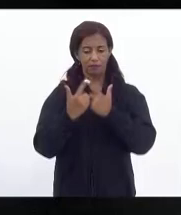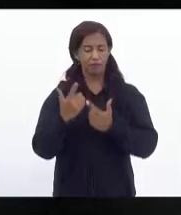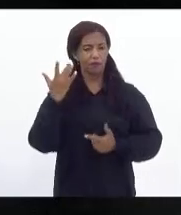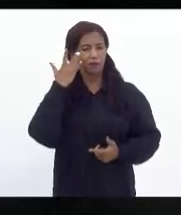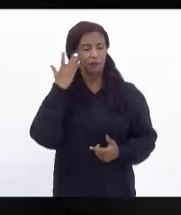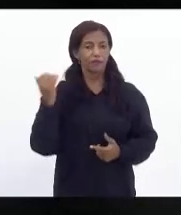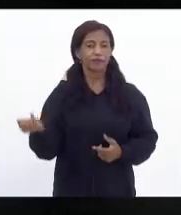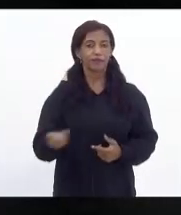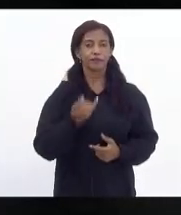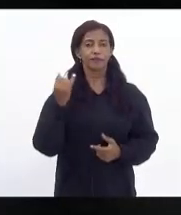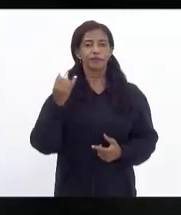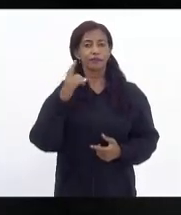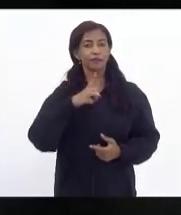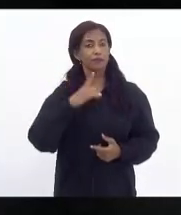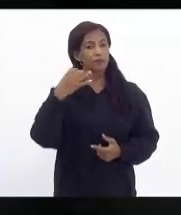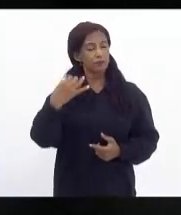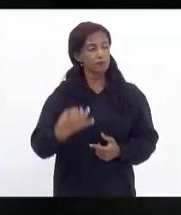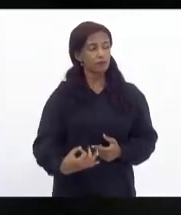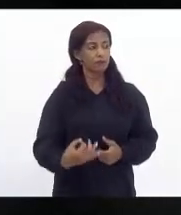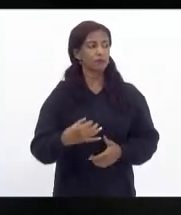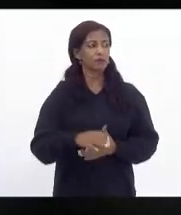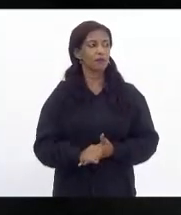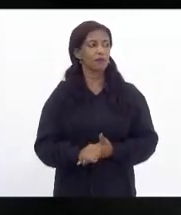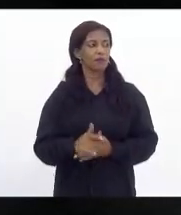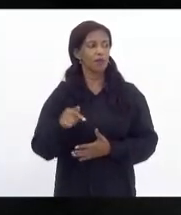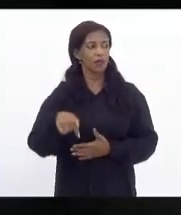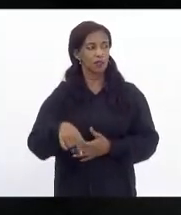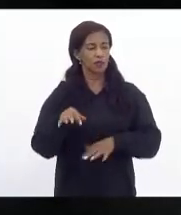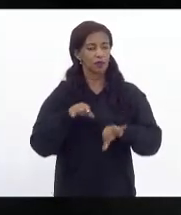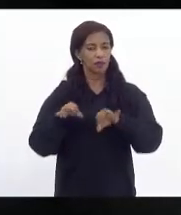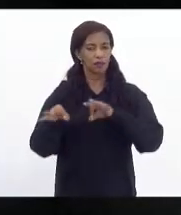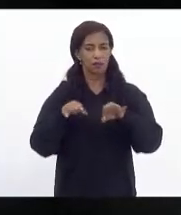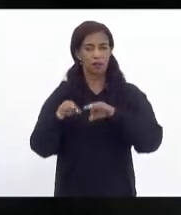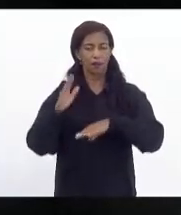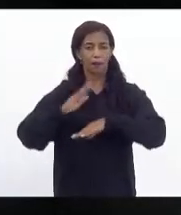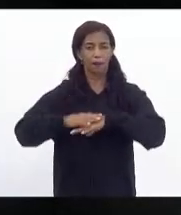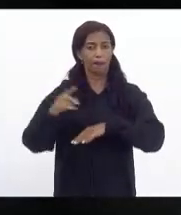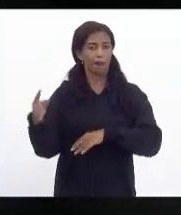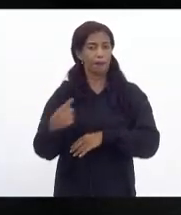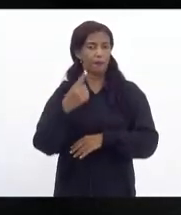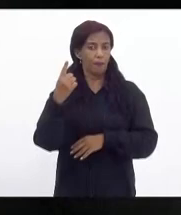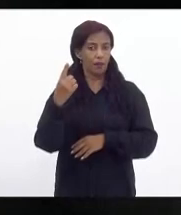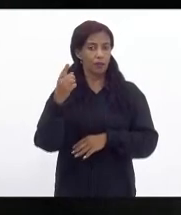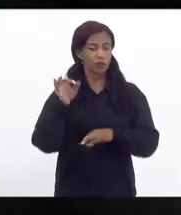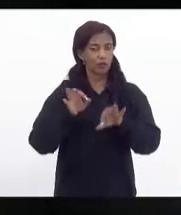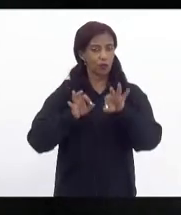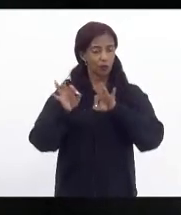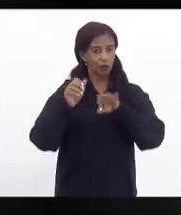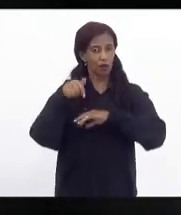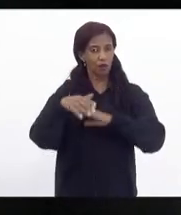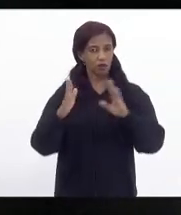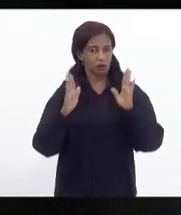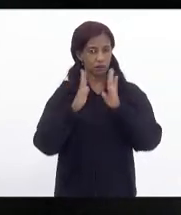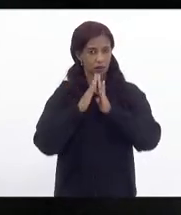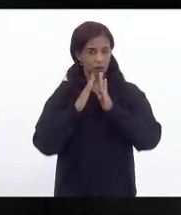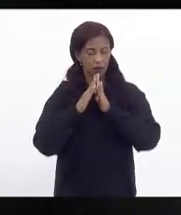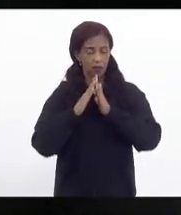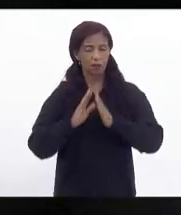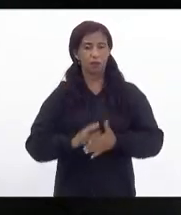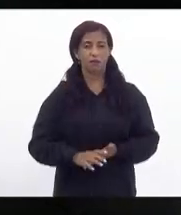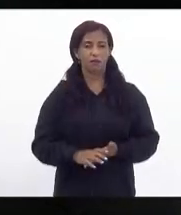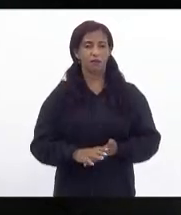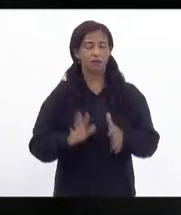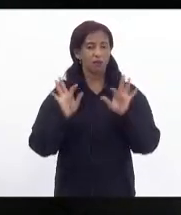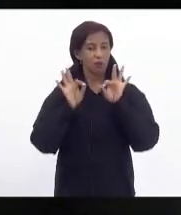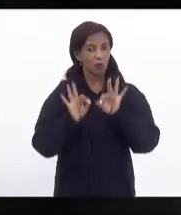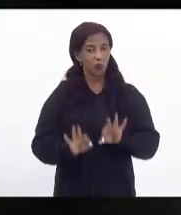fundamental tenho certeza que esse projeto será mais um dos projetos produzidos nessa casa e que será com